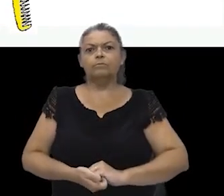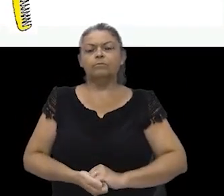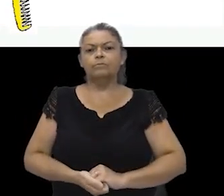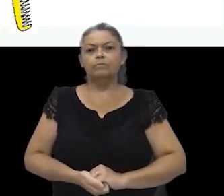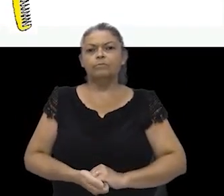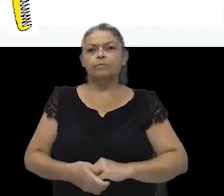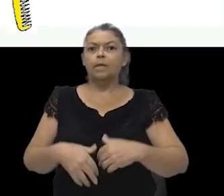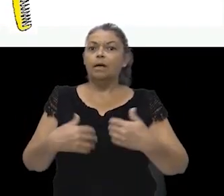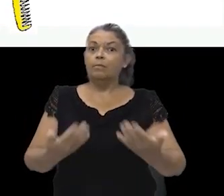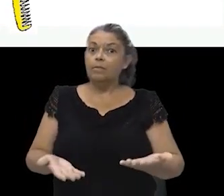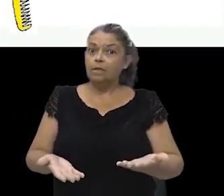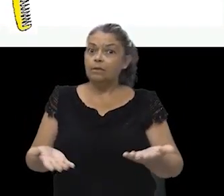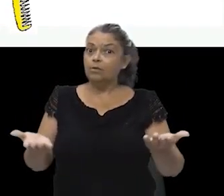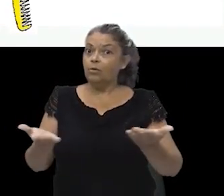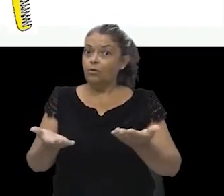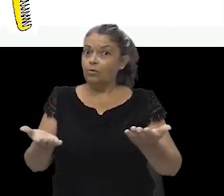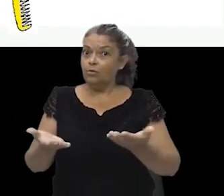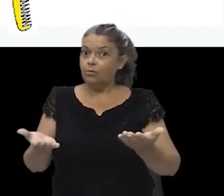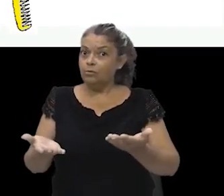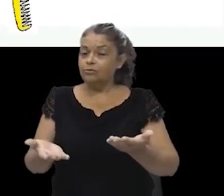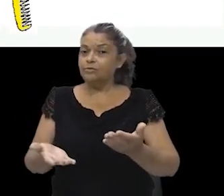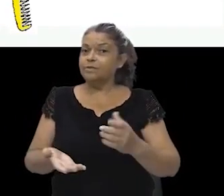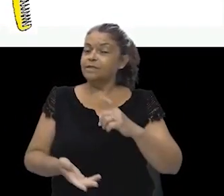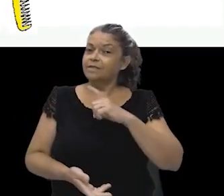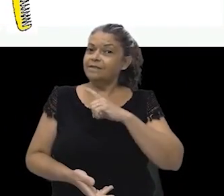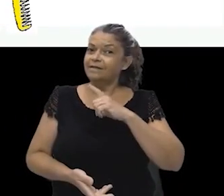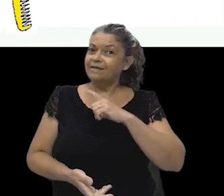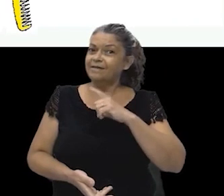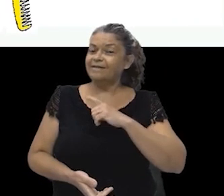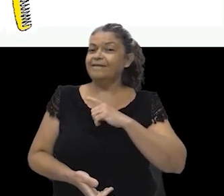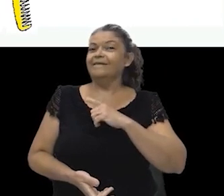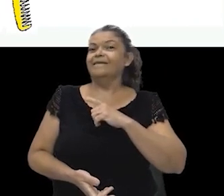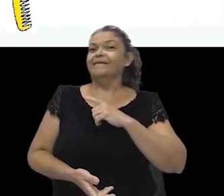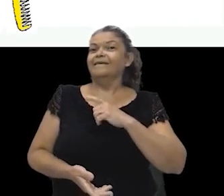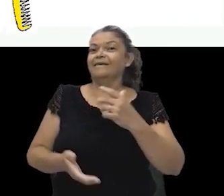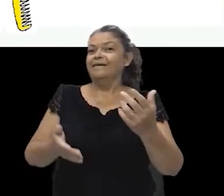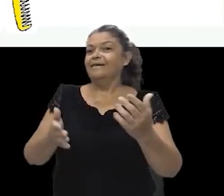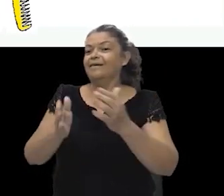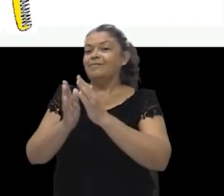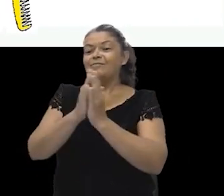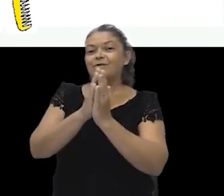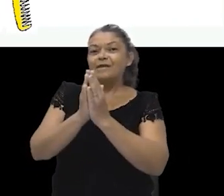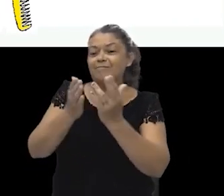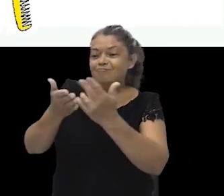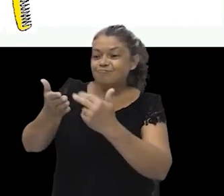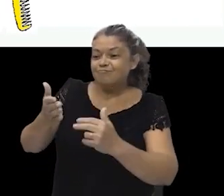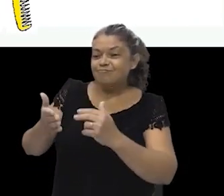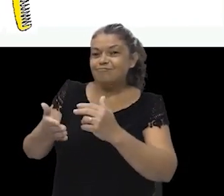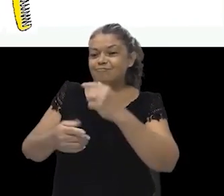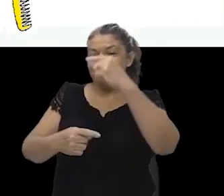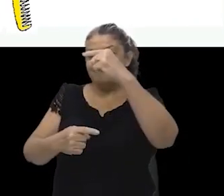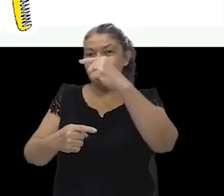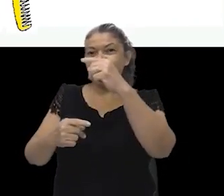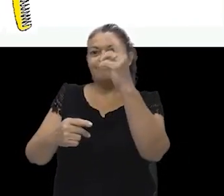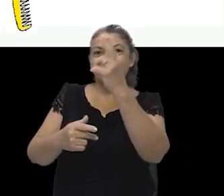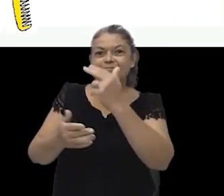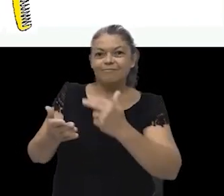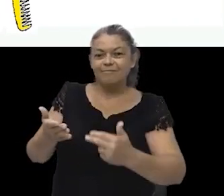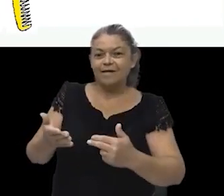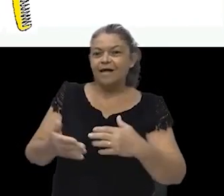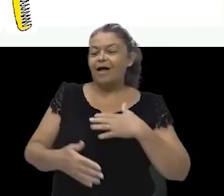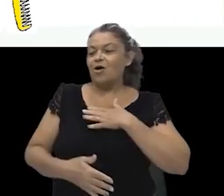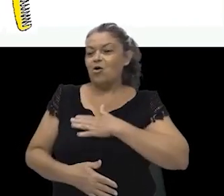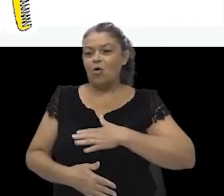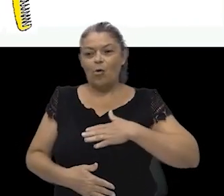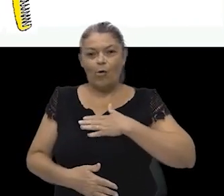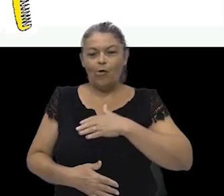Bem, e hoje eu trago a nossa querida aluna Rosinha, aluna da escola Professor Rubens de Lima Barros. Ela adora brincar